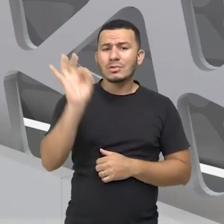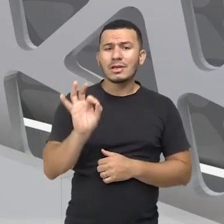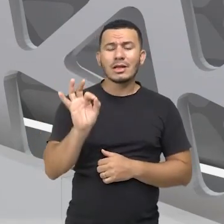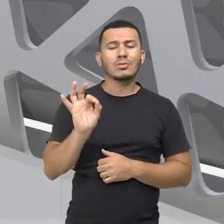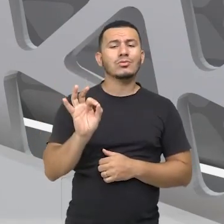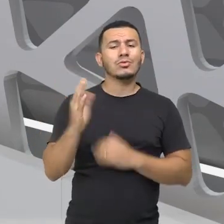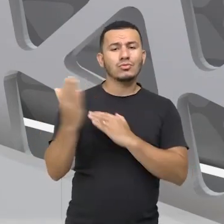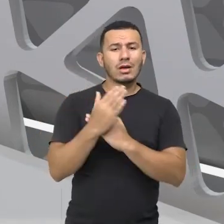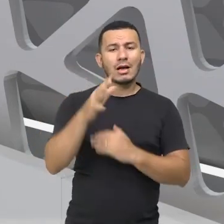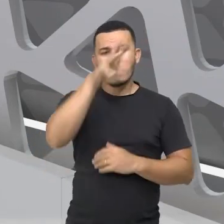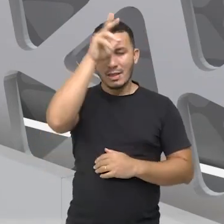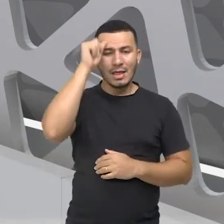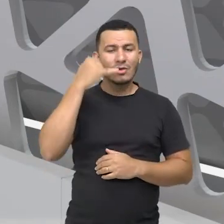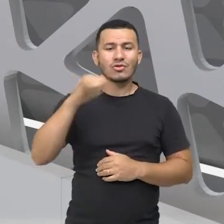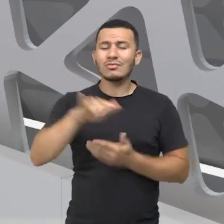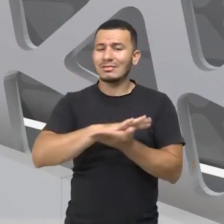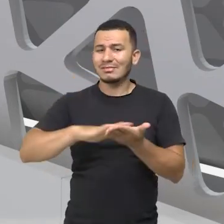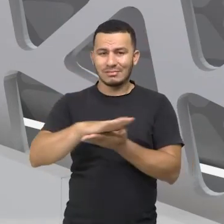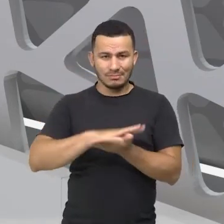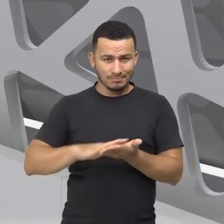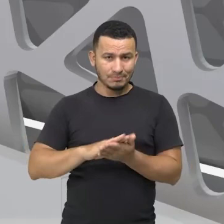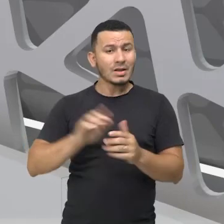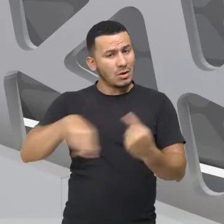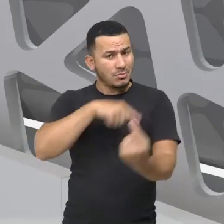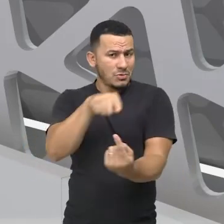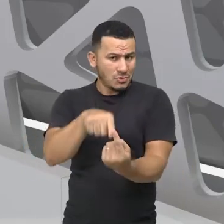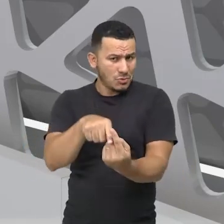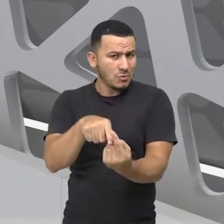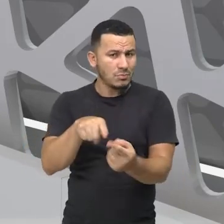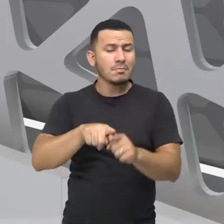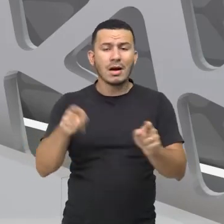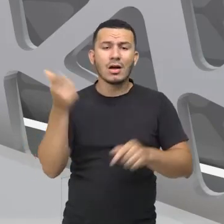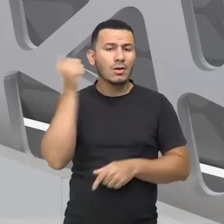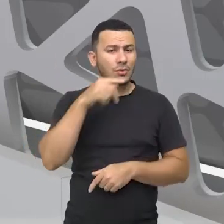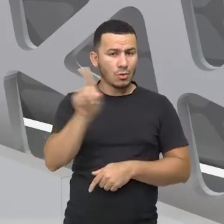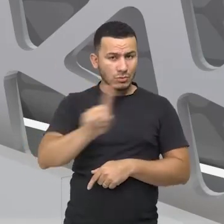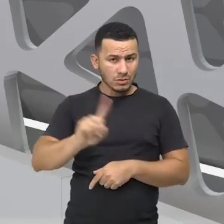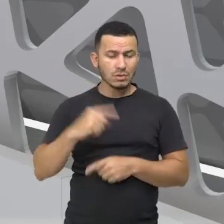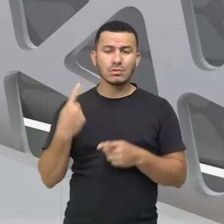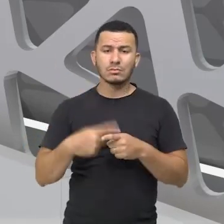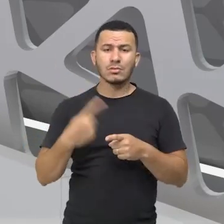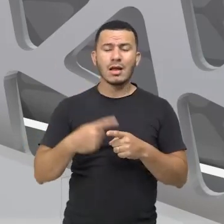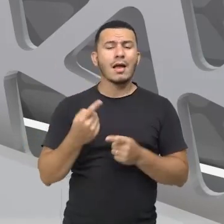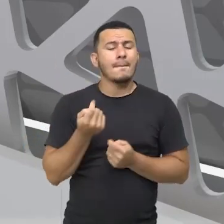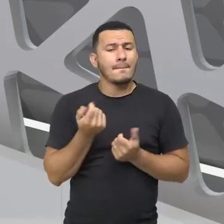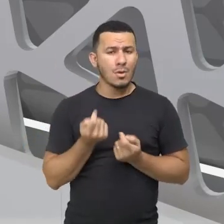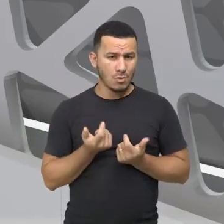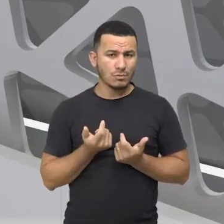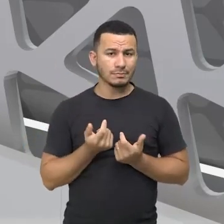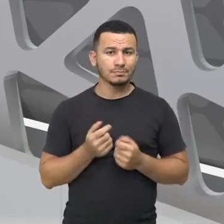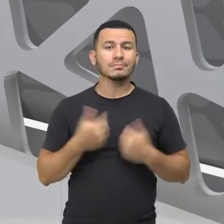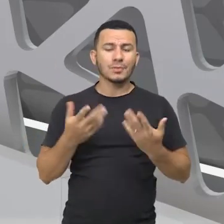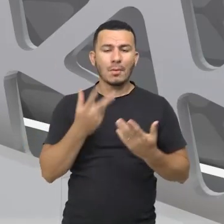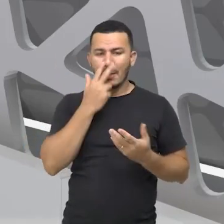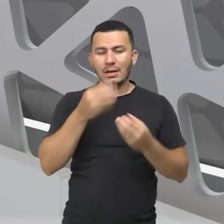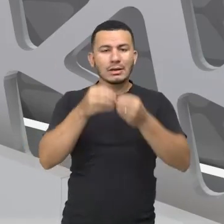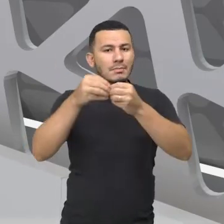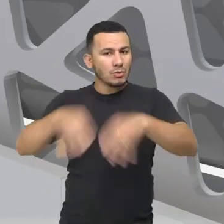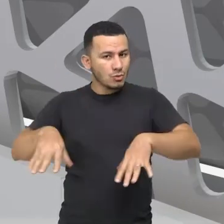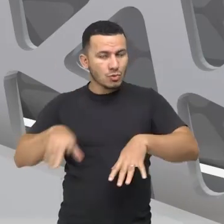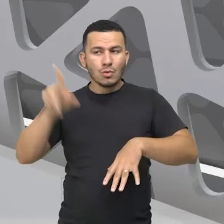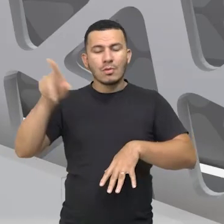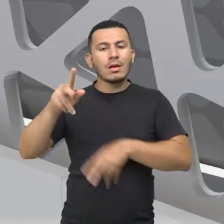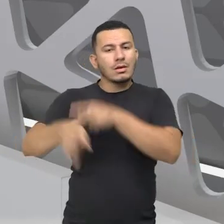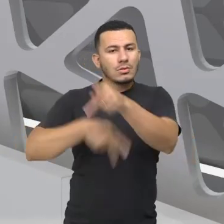de Manaus, que é para que ela foi inicialmente planejada. Então, ela não atende aquele ponto. E aí, ela vai impactar socialmente